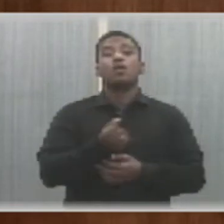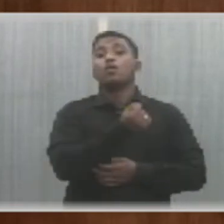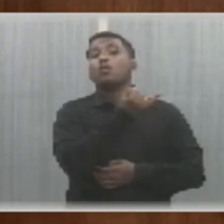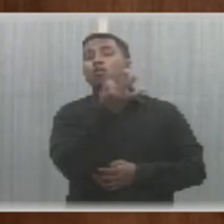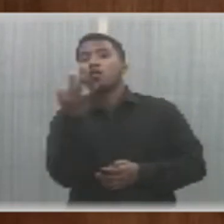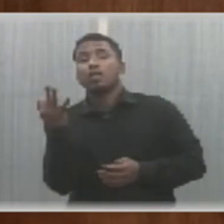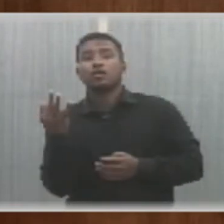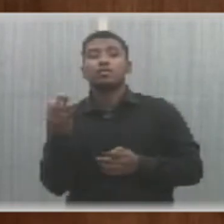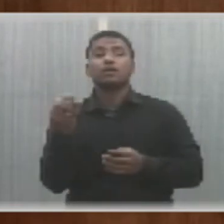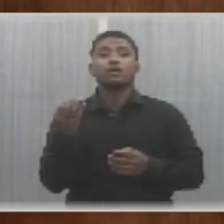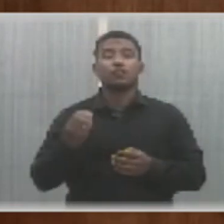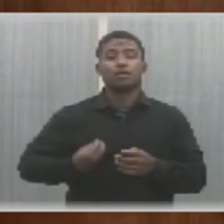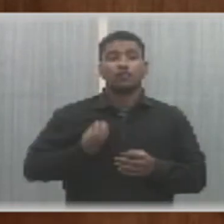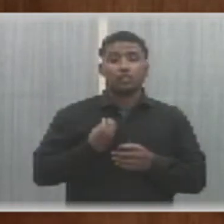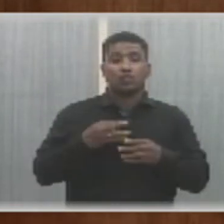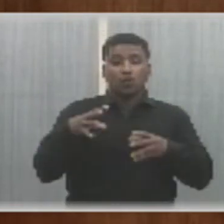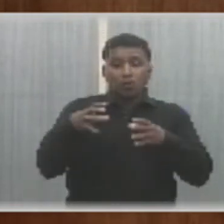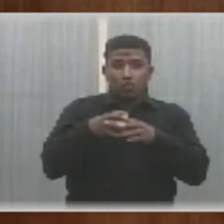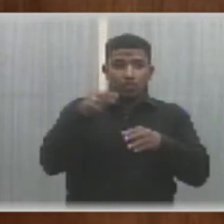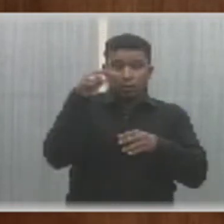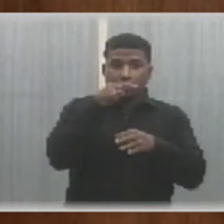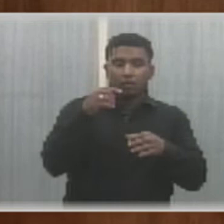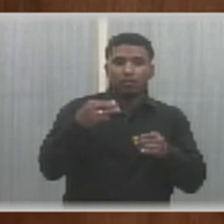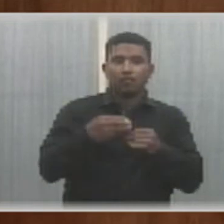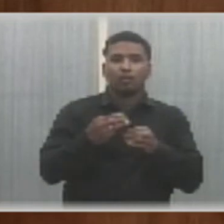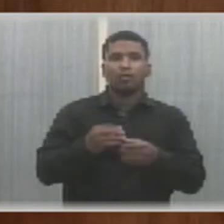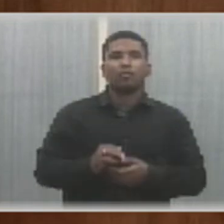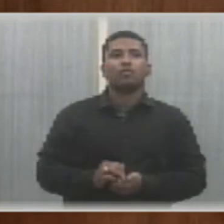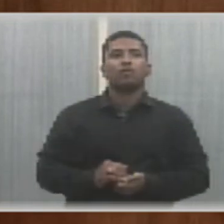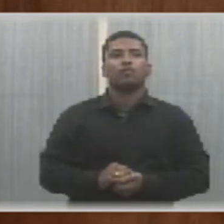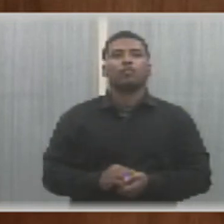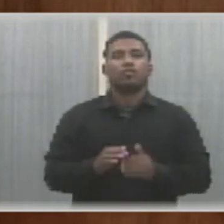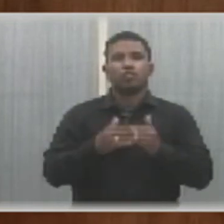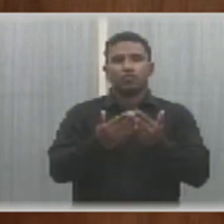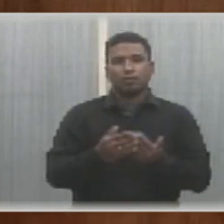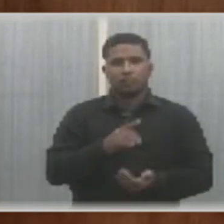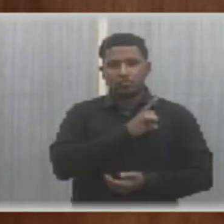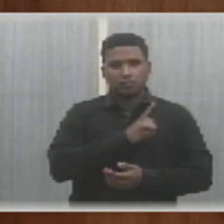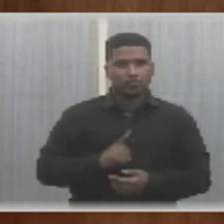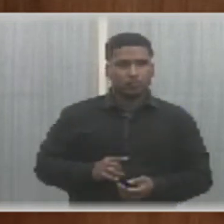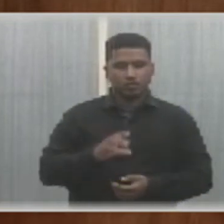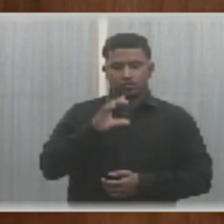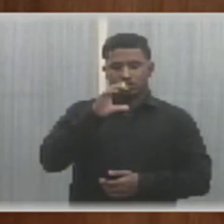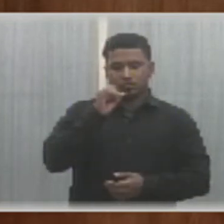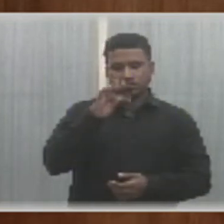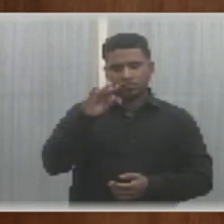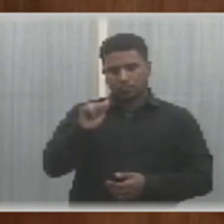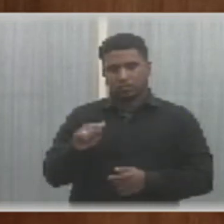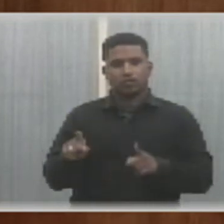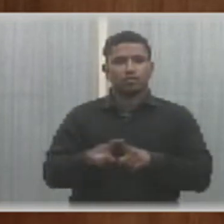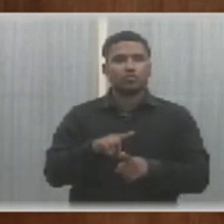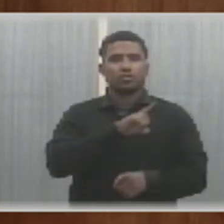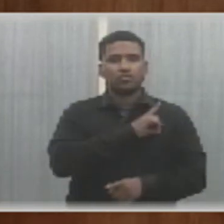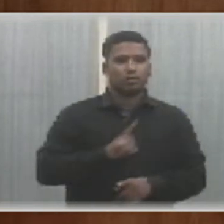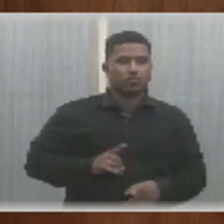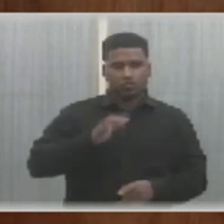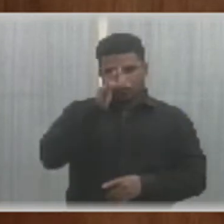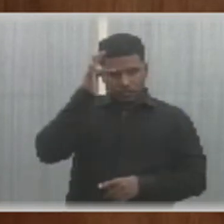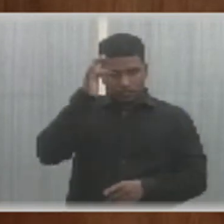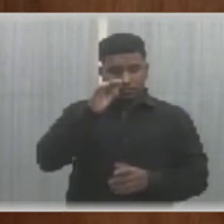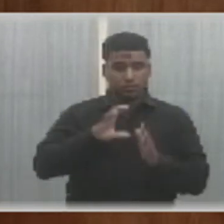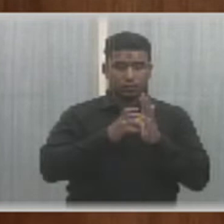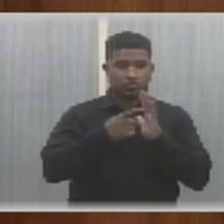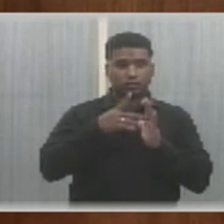efetivo de membros da corporação naquele município. Requerimento aqui do deputado Francisco Costa e deputado Franzé Silva, deputado pelo